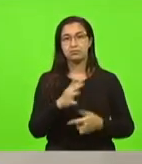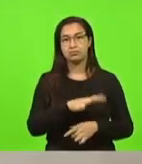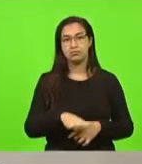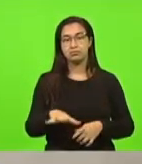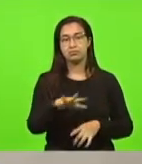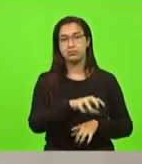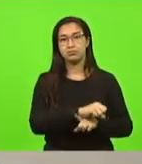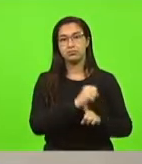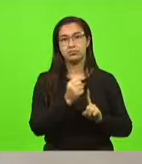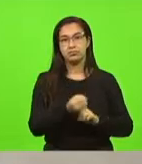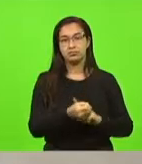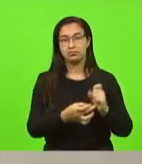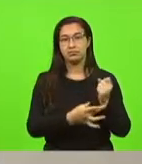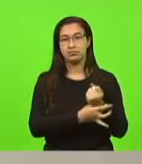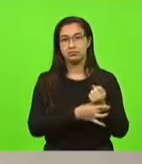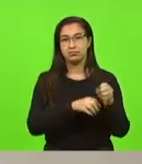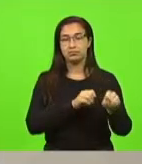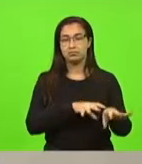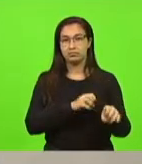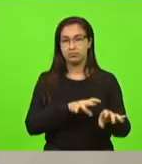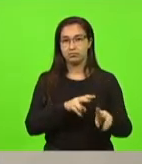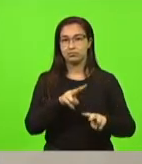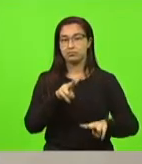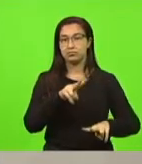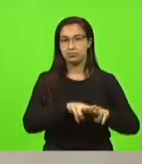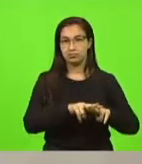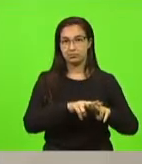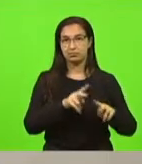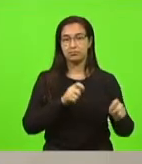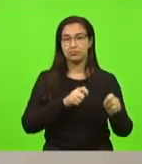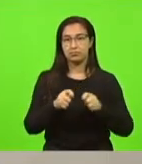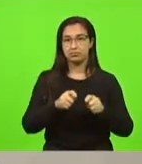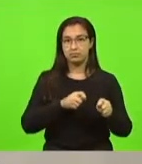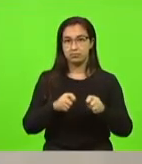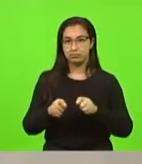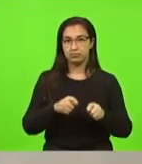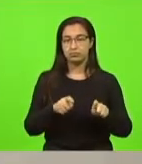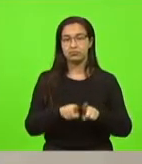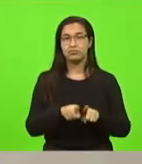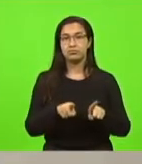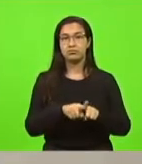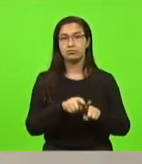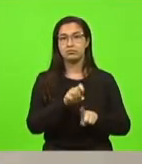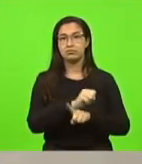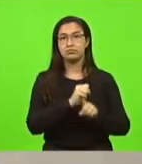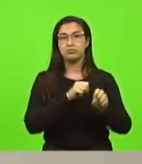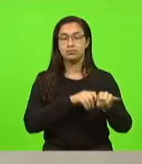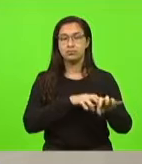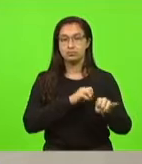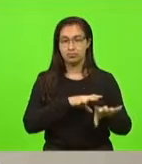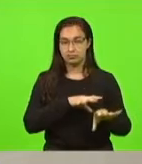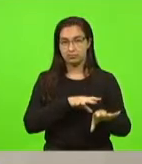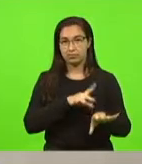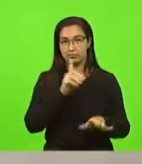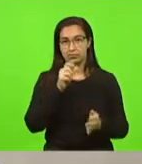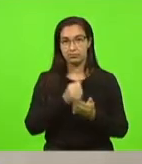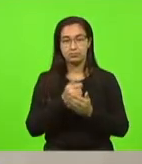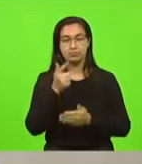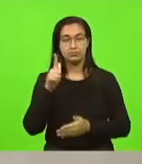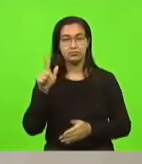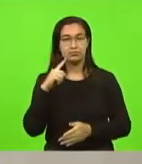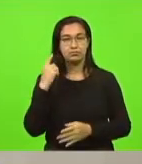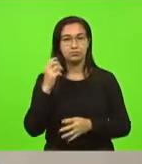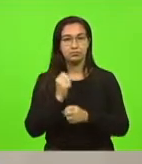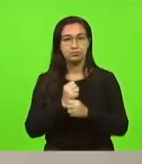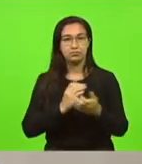sócio-educativo do quadro de pessoal da Secretaria de Estado da Administração Prisional e Sócio-Educativa e estabelece outras providências, deputados que aprovam permanecem